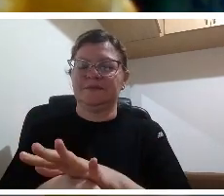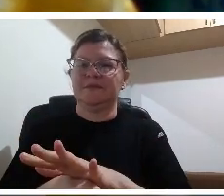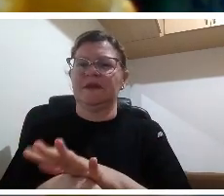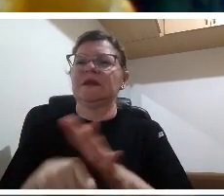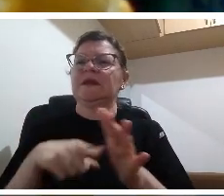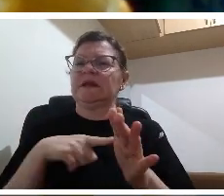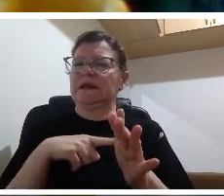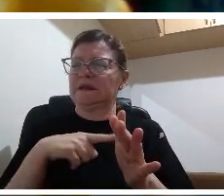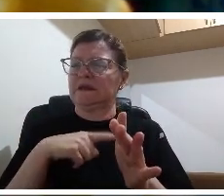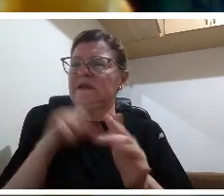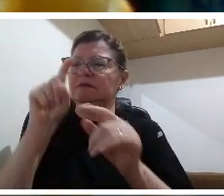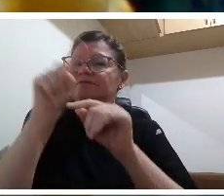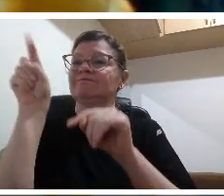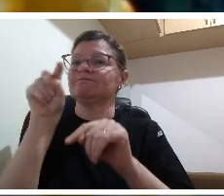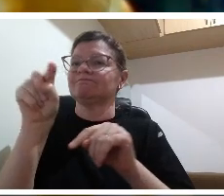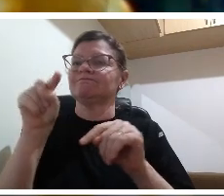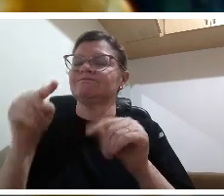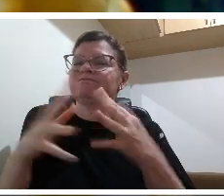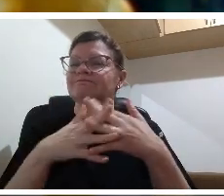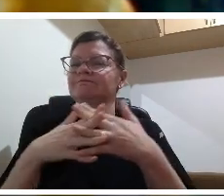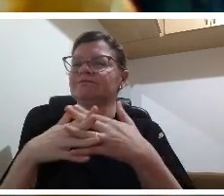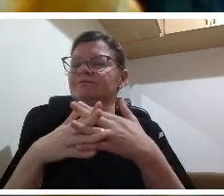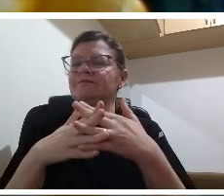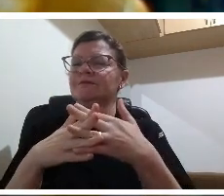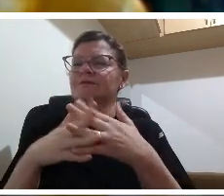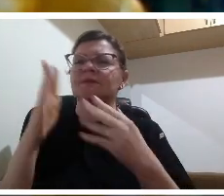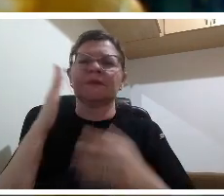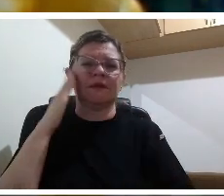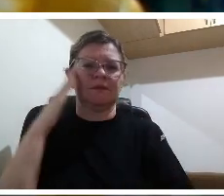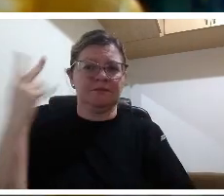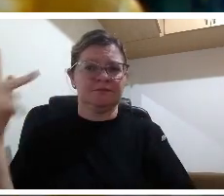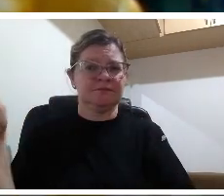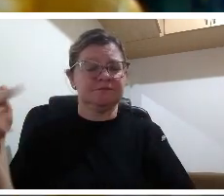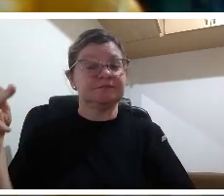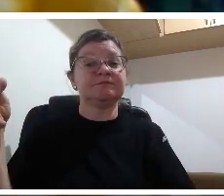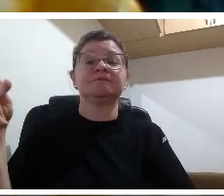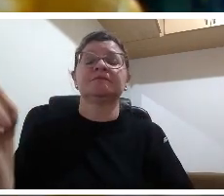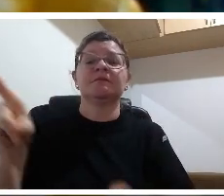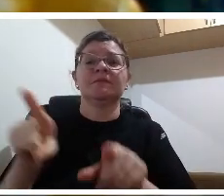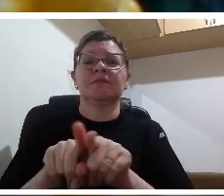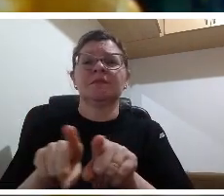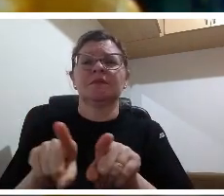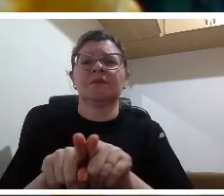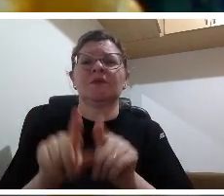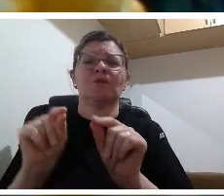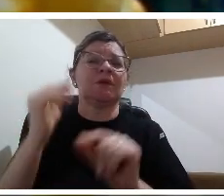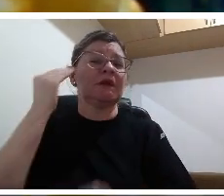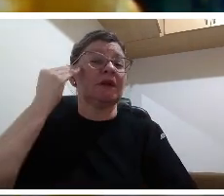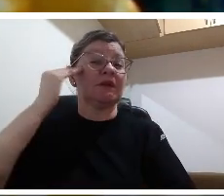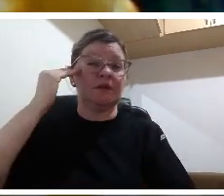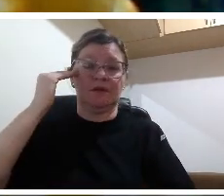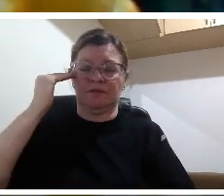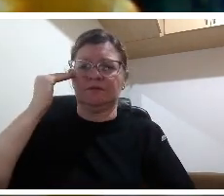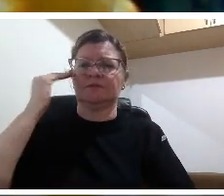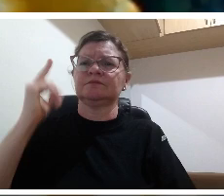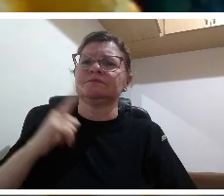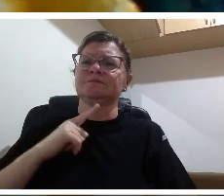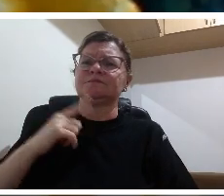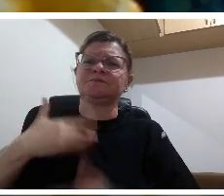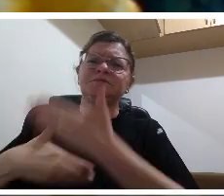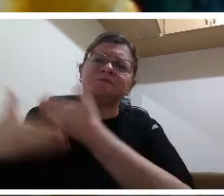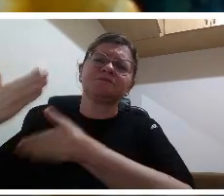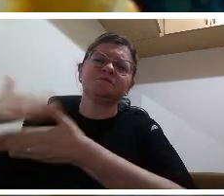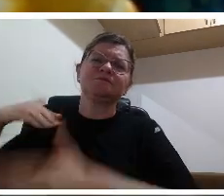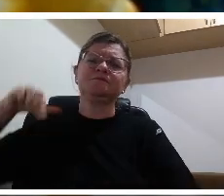fazendo buscando um contexto começou-se ali a avaliação do ensino médio o ENEM